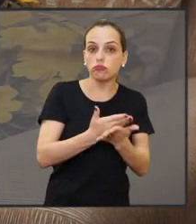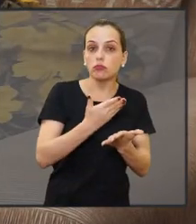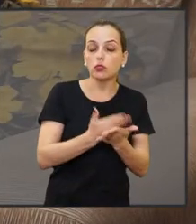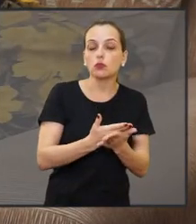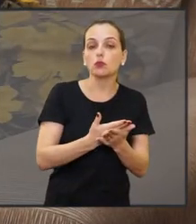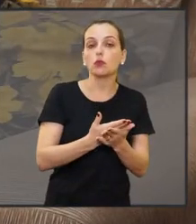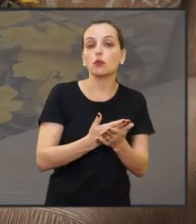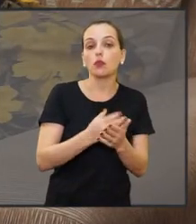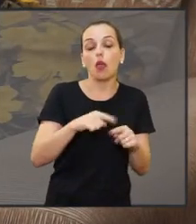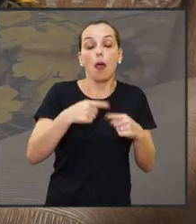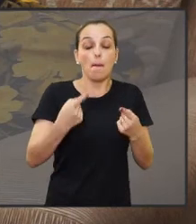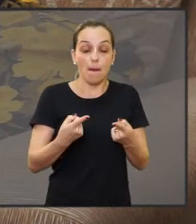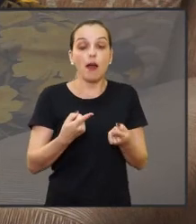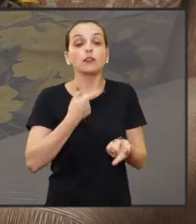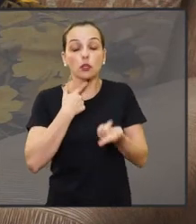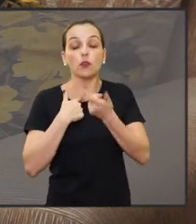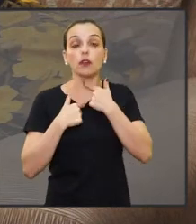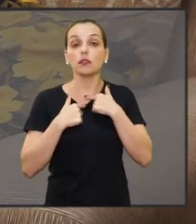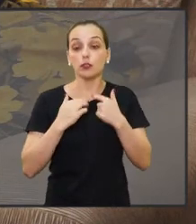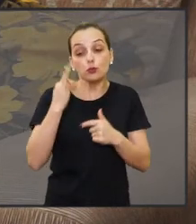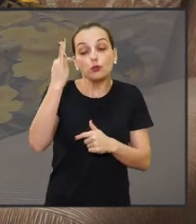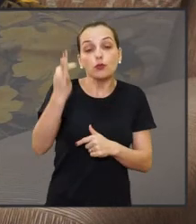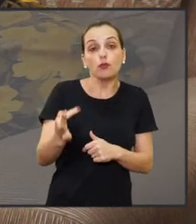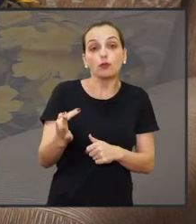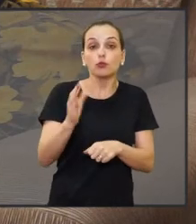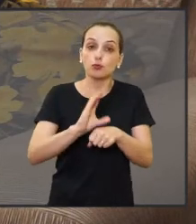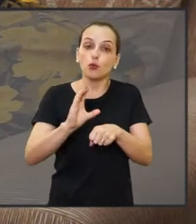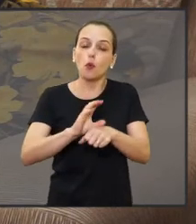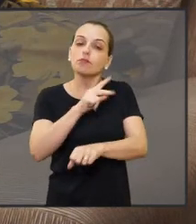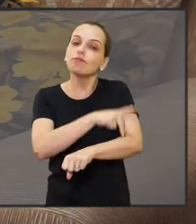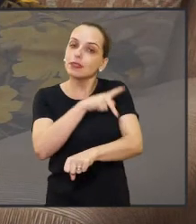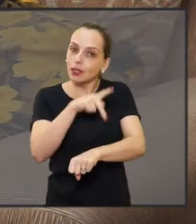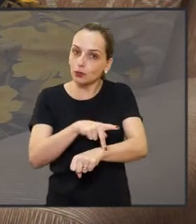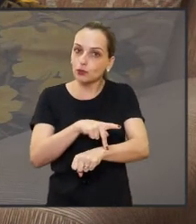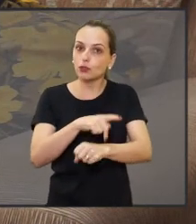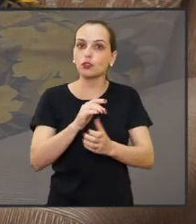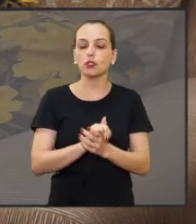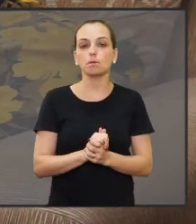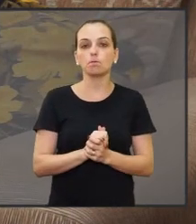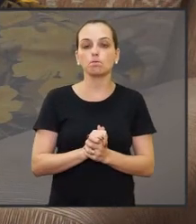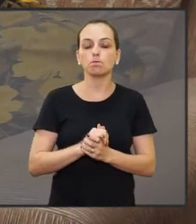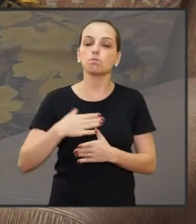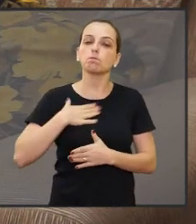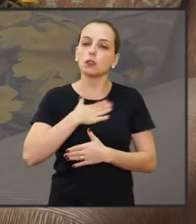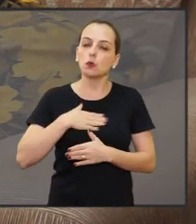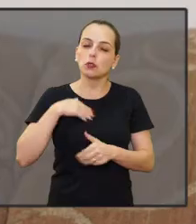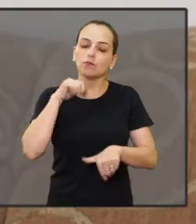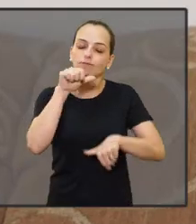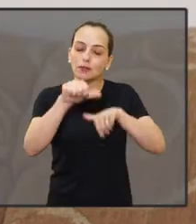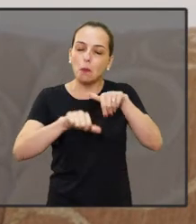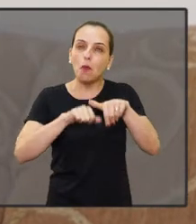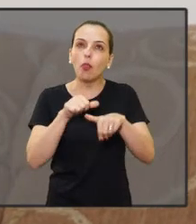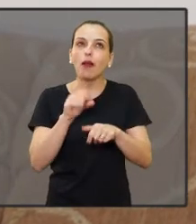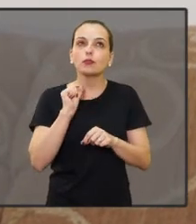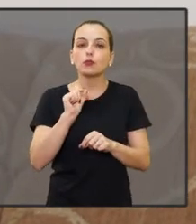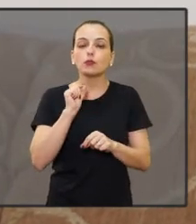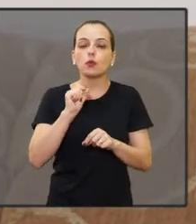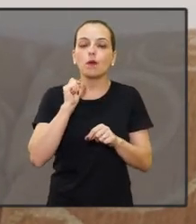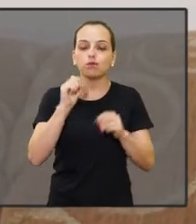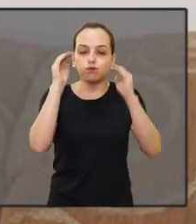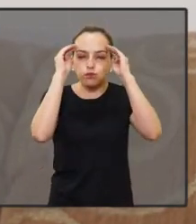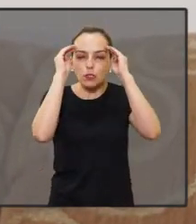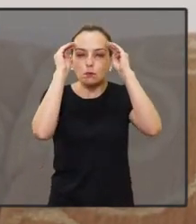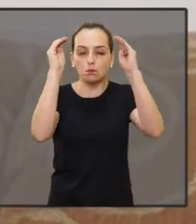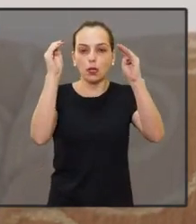estudando. de dano, mas eu pretendo fazer pedagogia. Eu gostaria que mudasse um